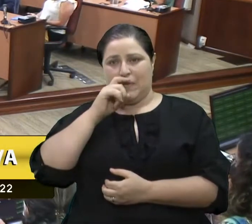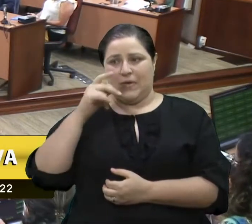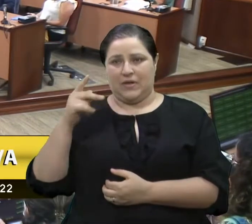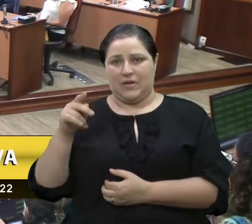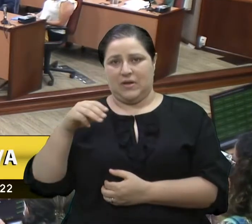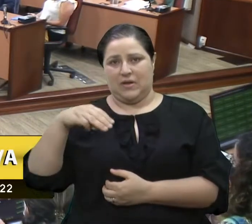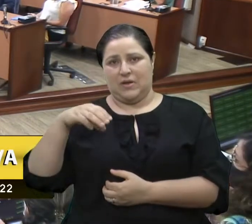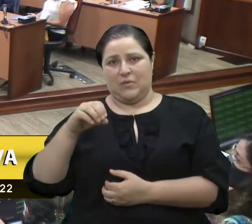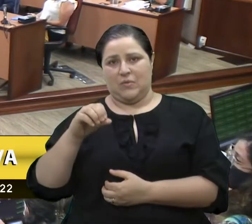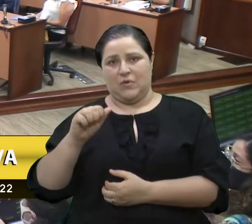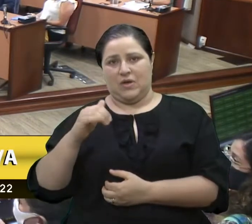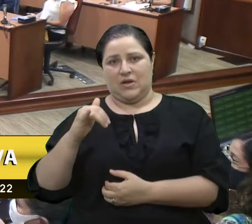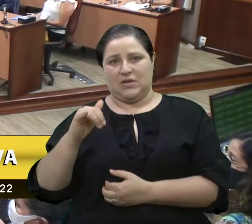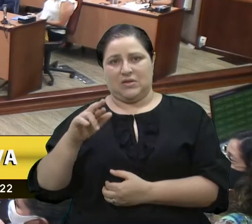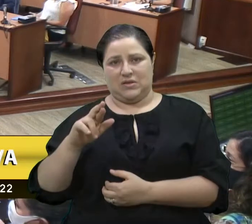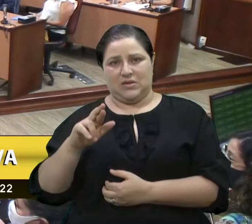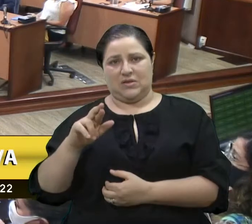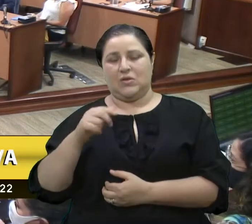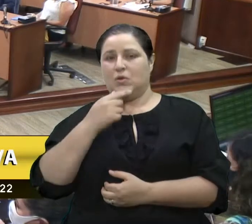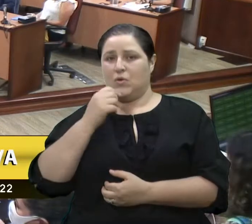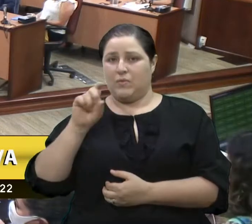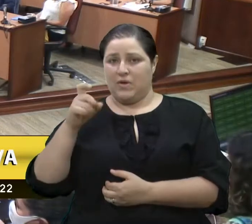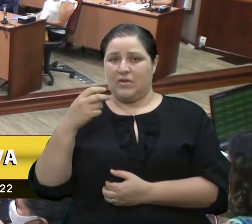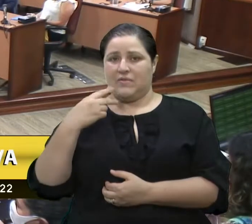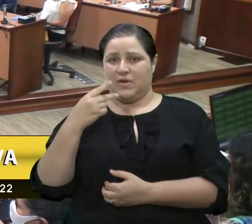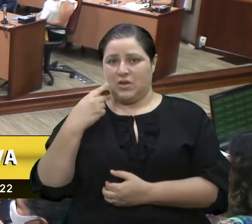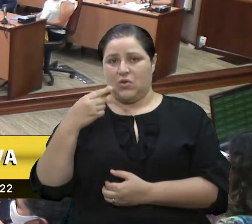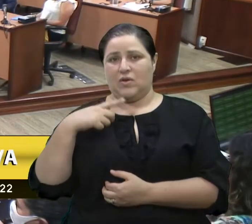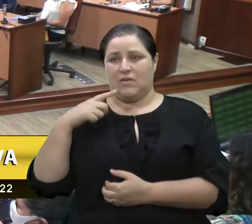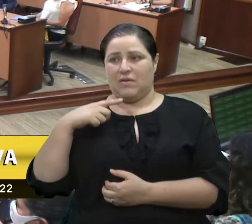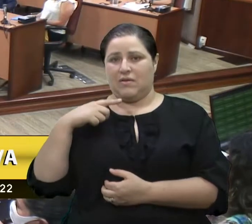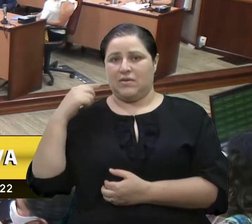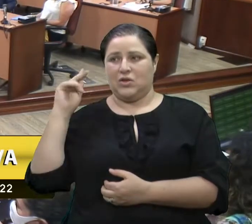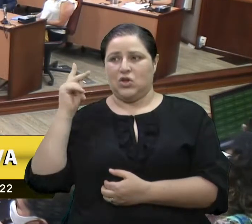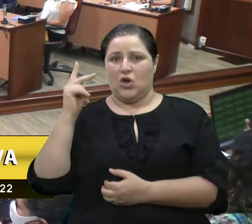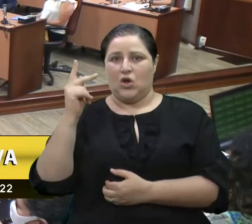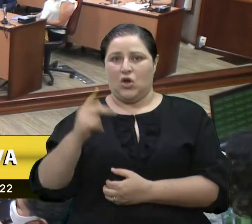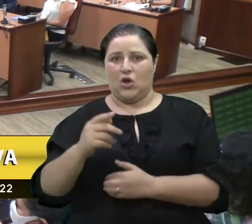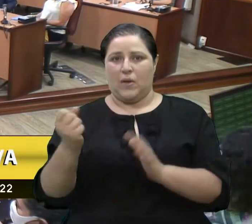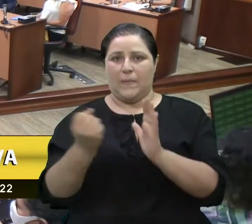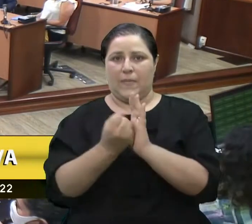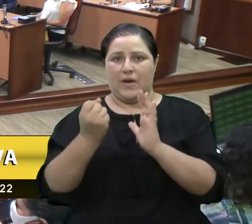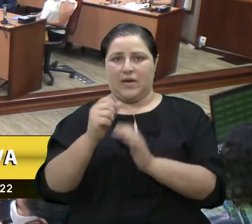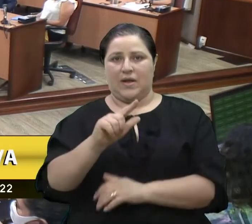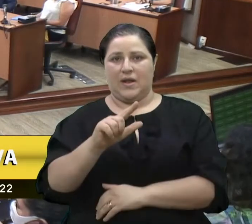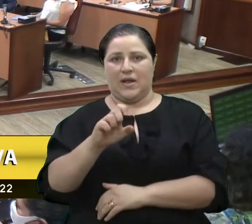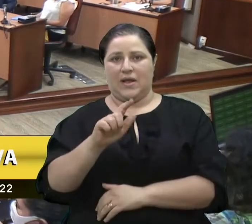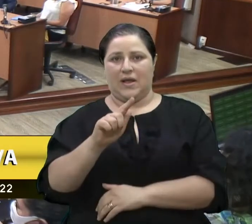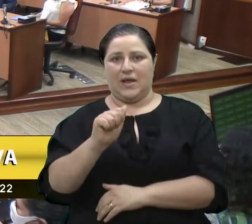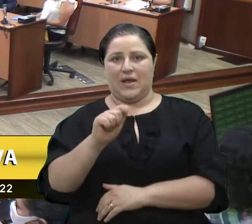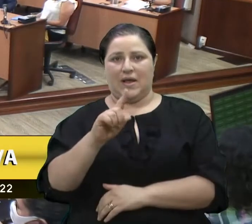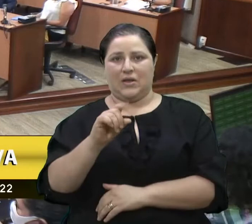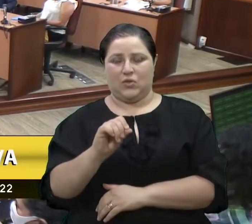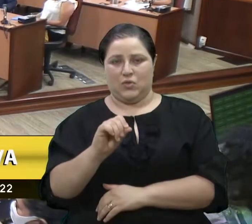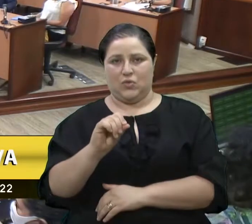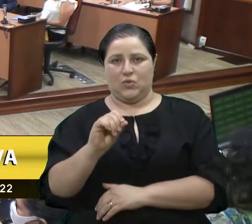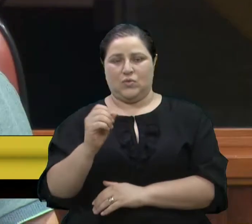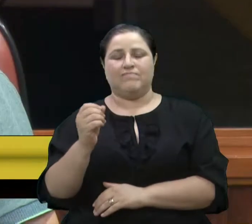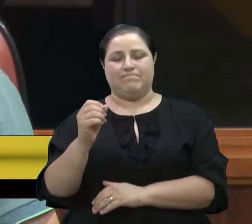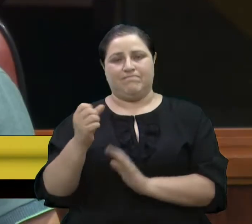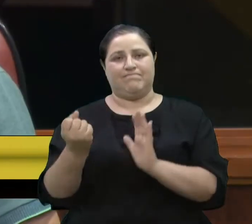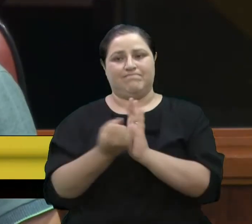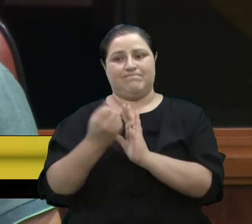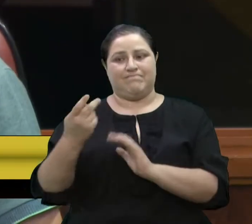que vi pela imprensa, um vereador que deixa um legado, uma história para o município de Caxias do Sul, e que o que a vossa